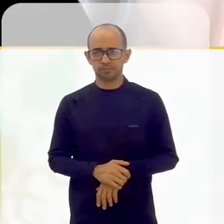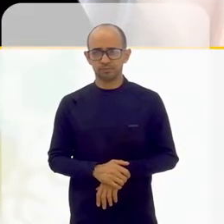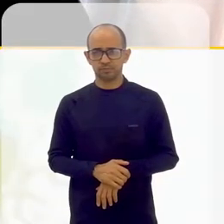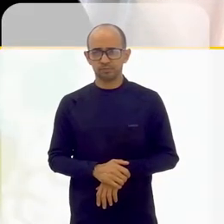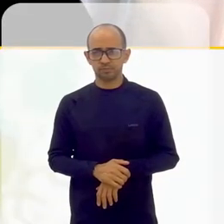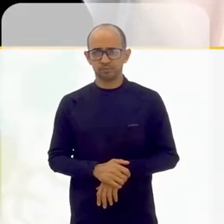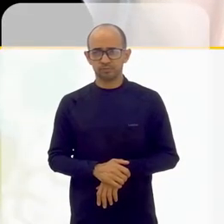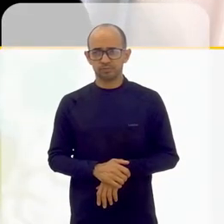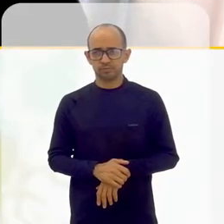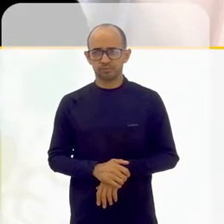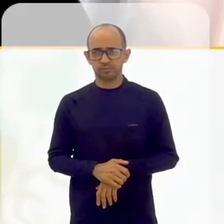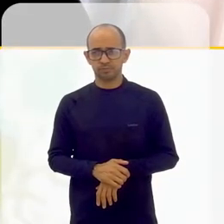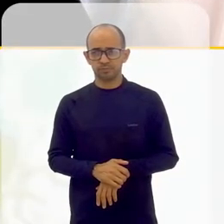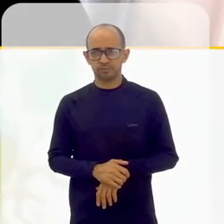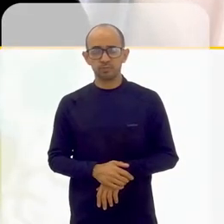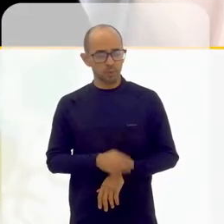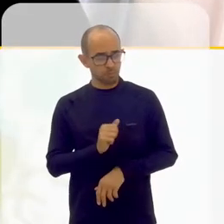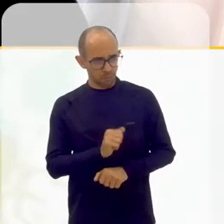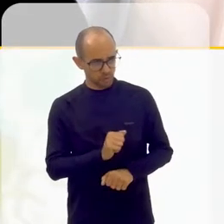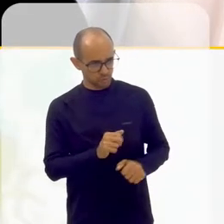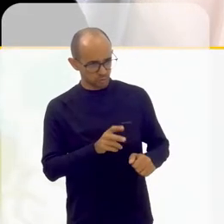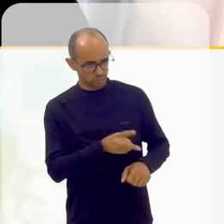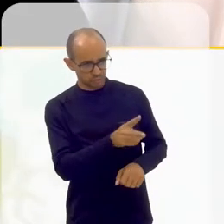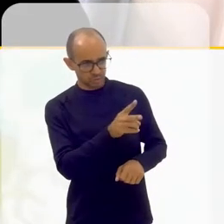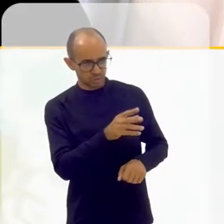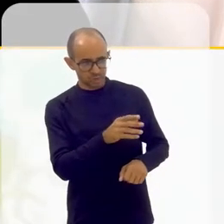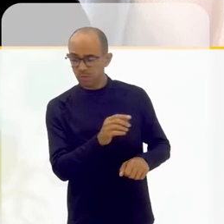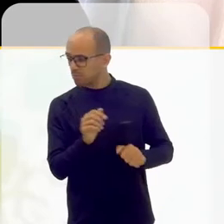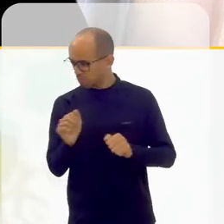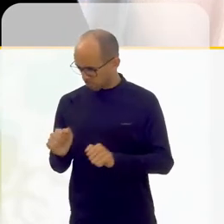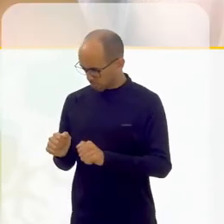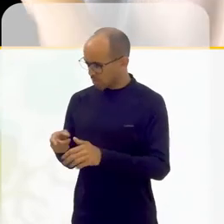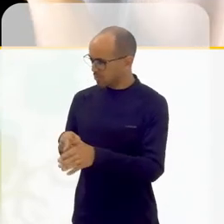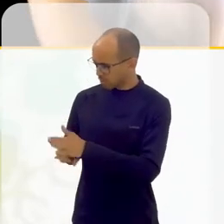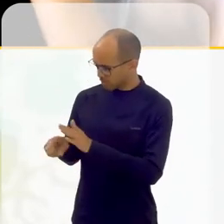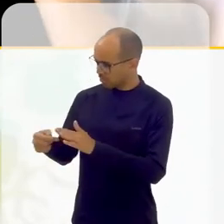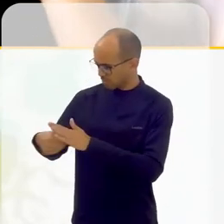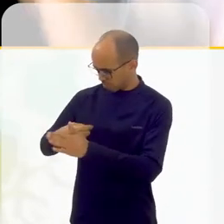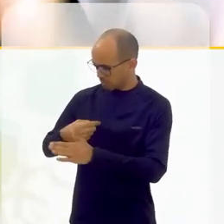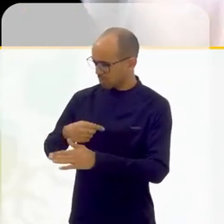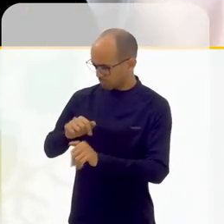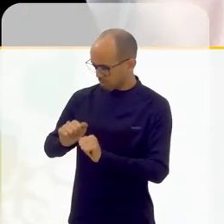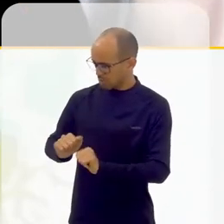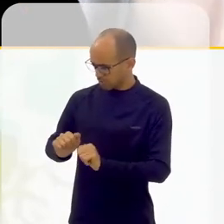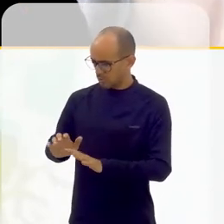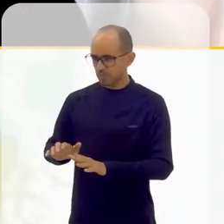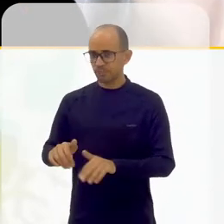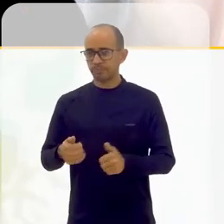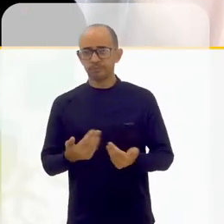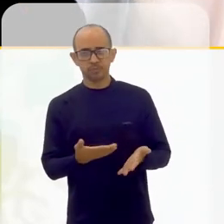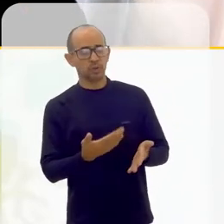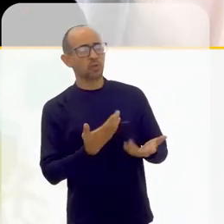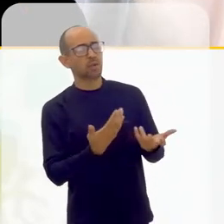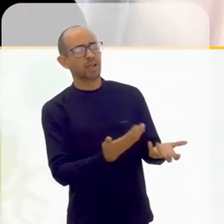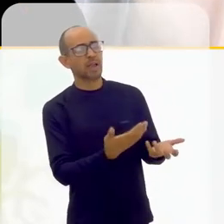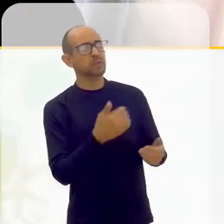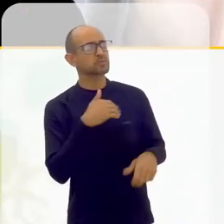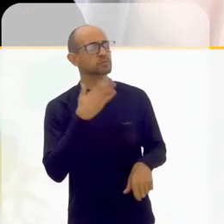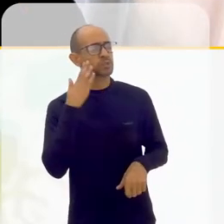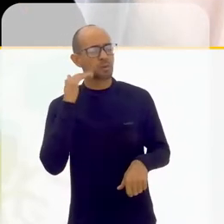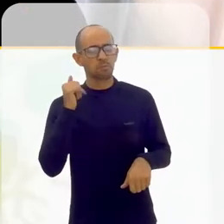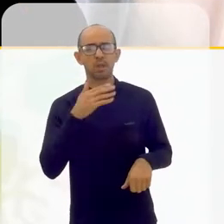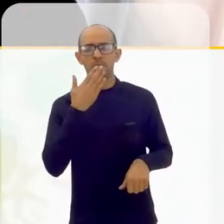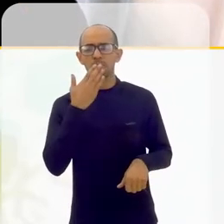Você encontrou... Por favor, por favor, pode continuar. Não, pode perguntar. Não, eu queria saber